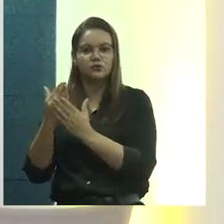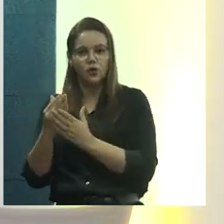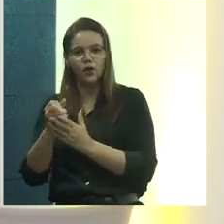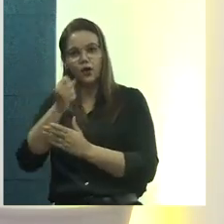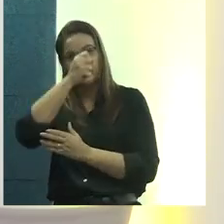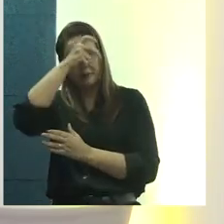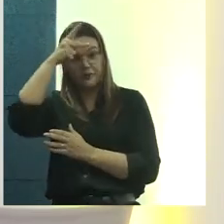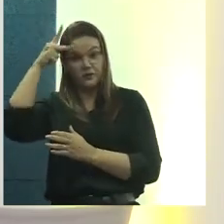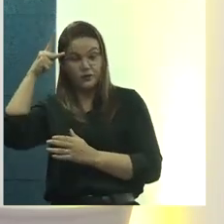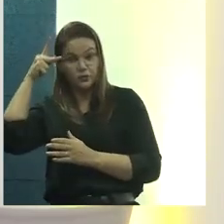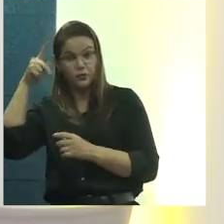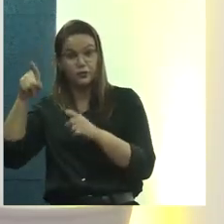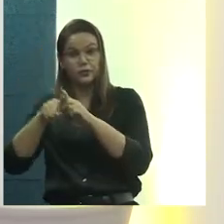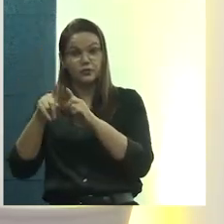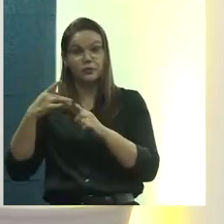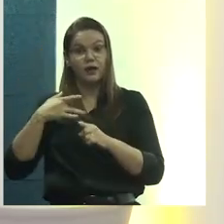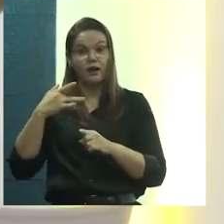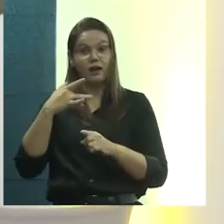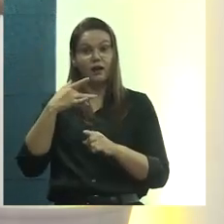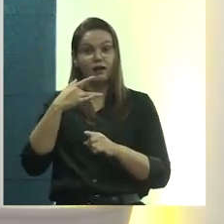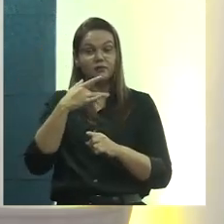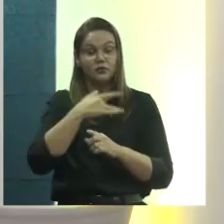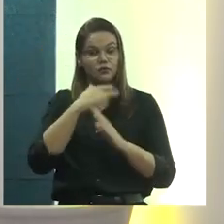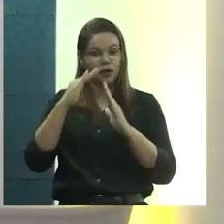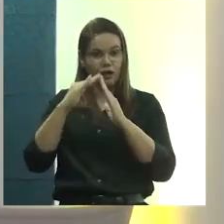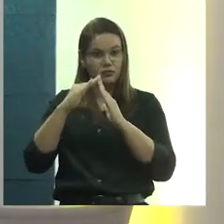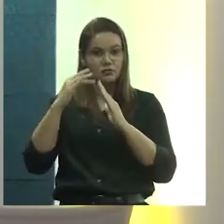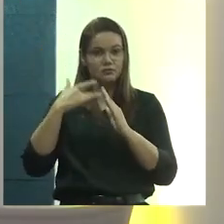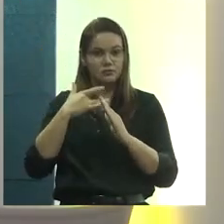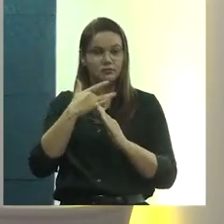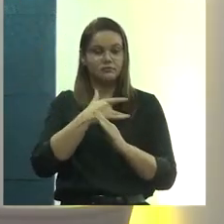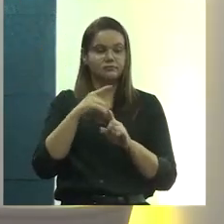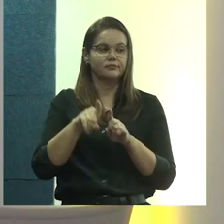os postos de saúde ou nesses containers.